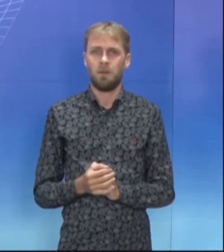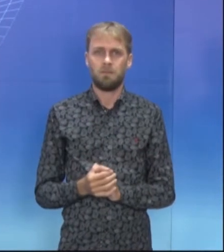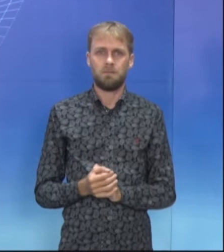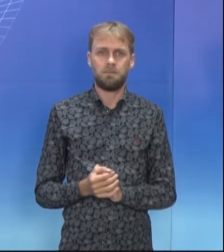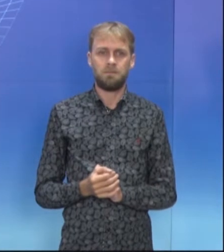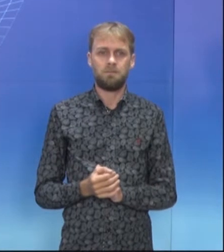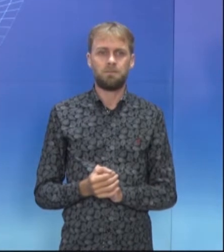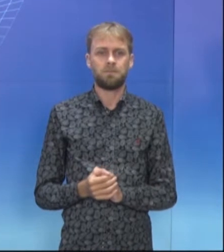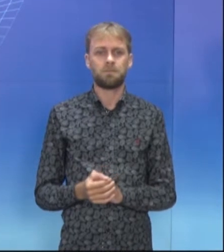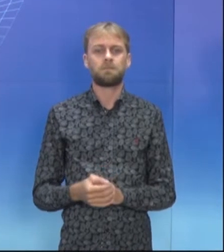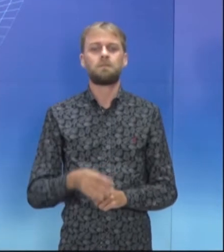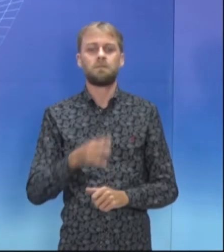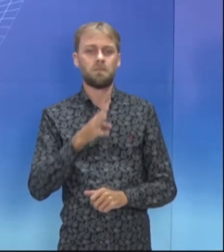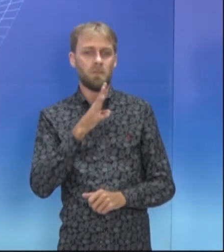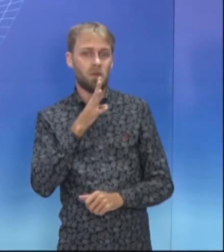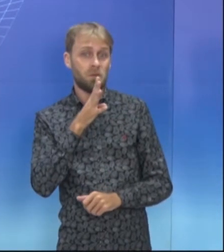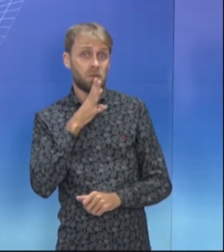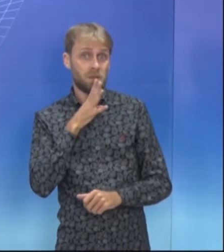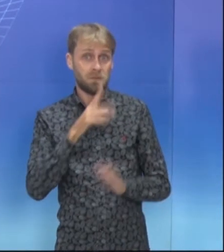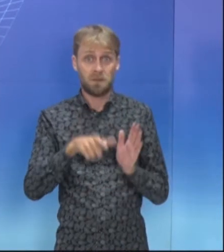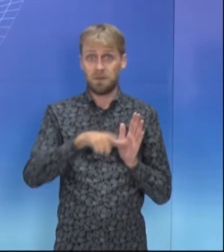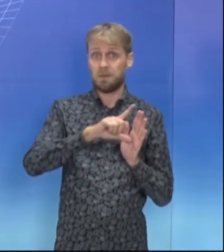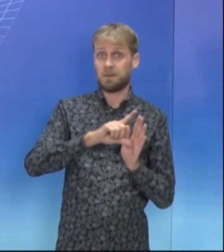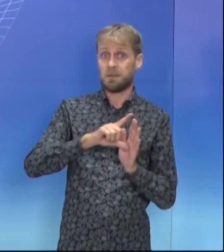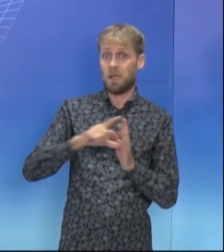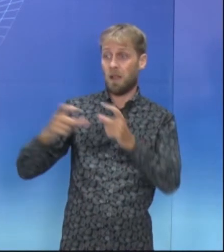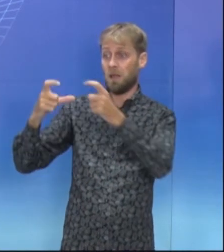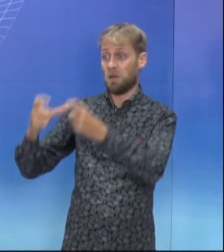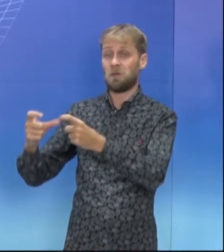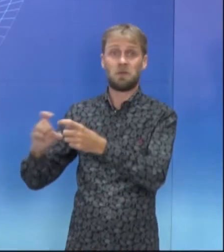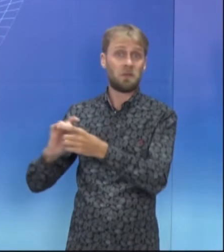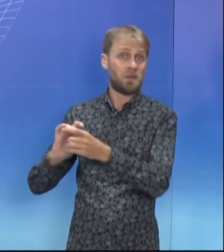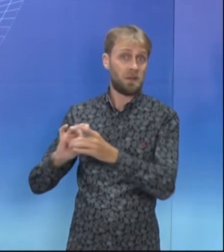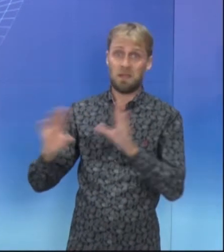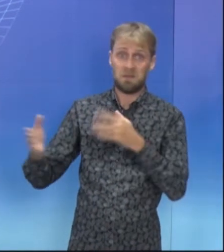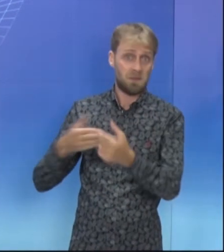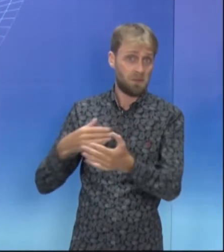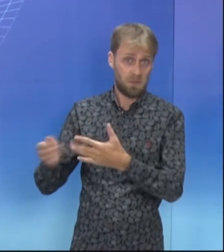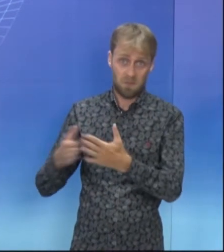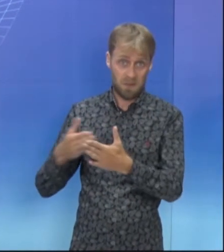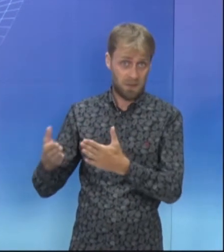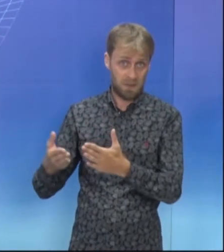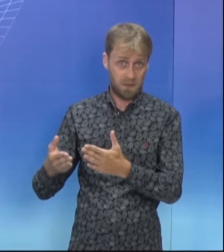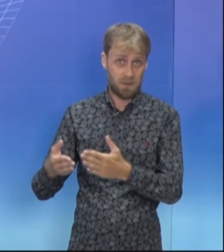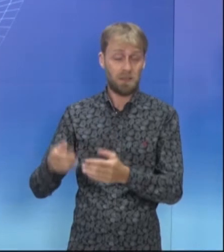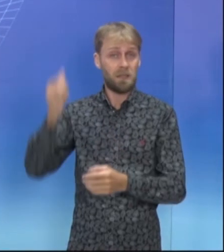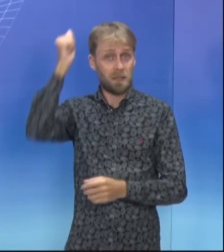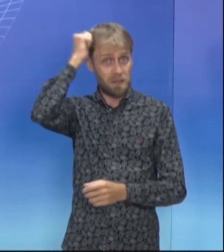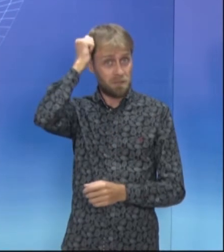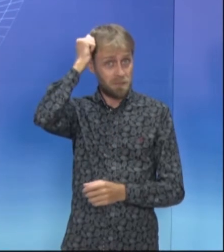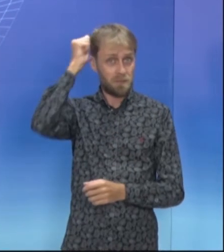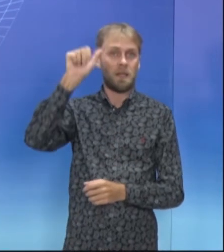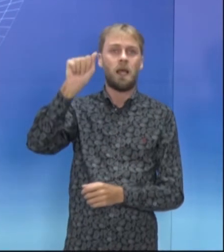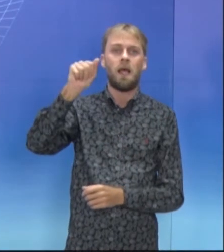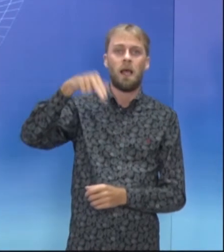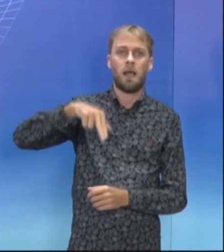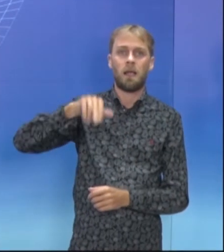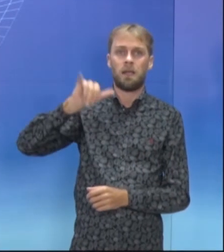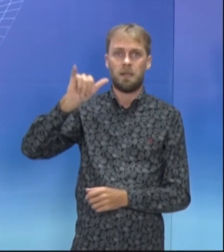Mas o conhecimento prévio de any place e regret, né? Que any place é qualquer lugar,